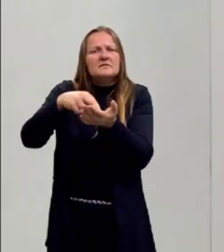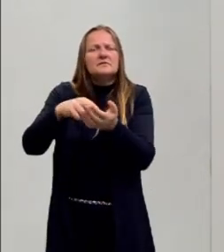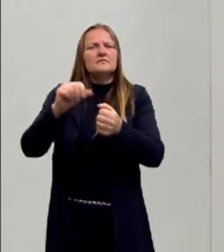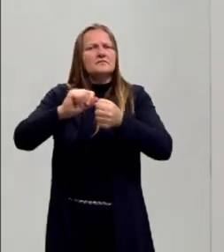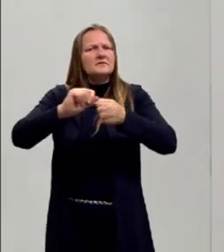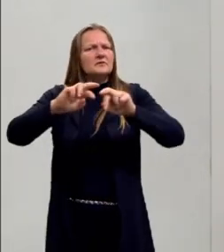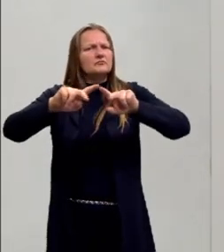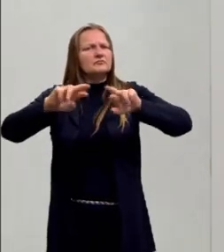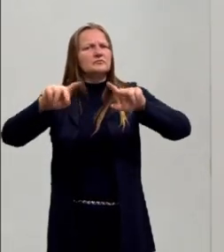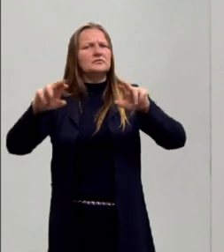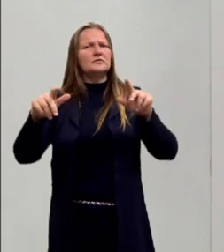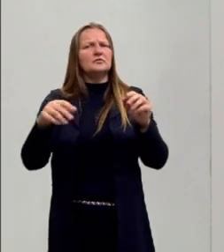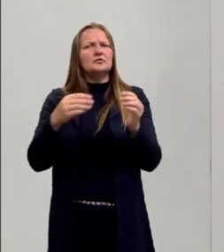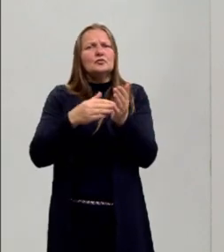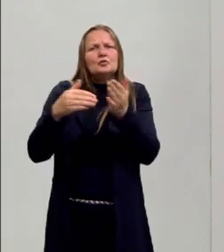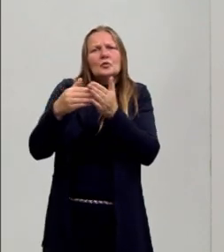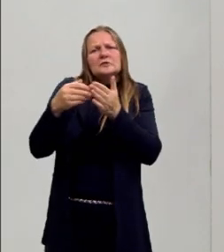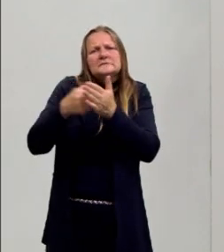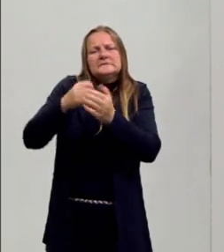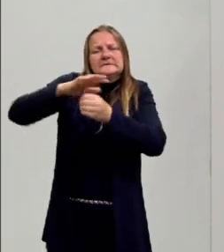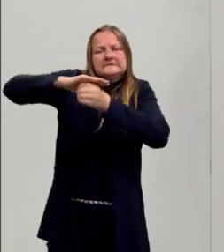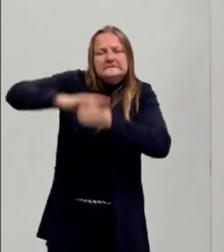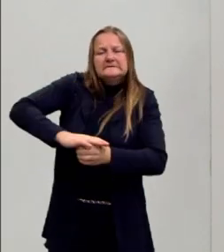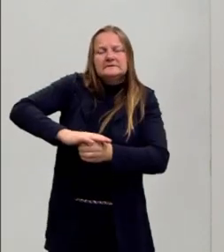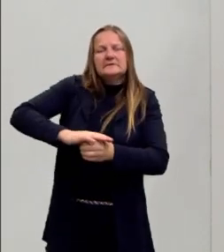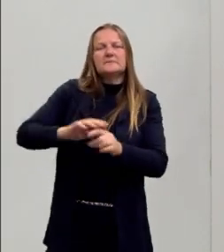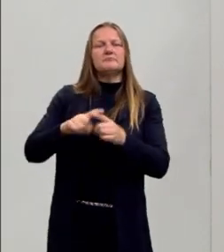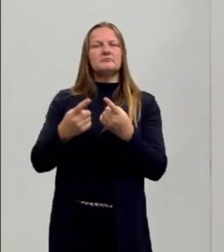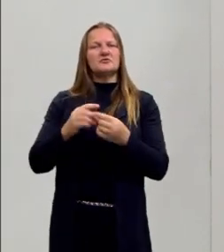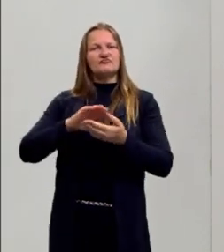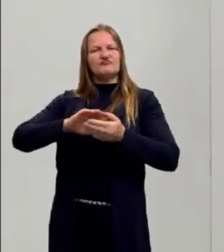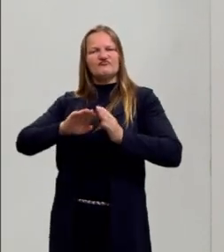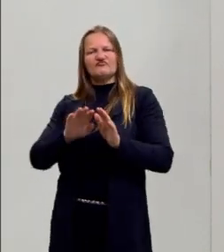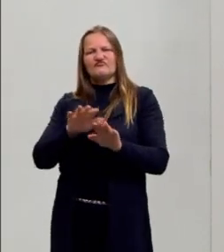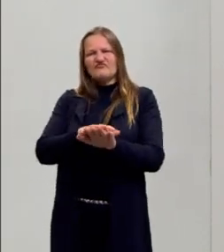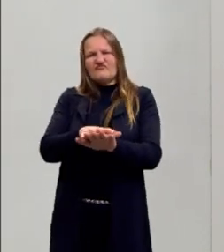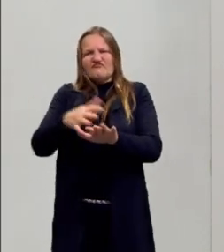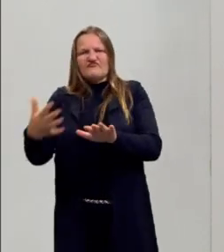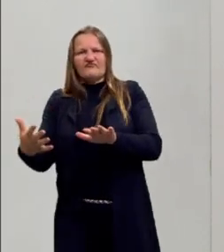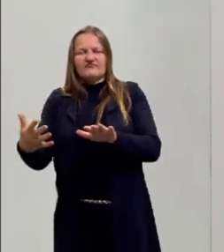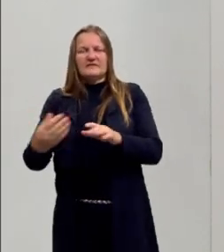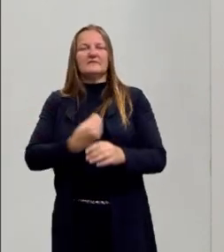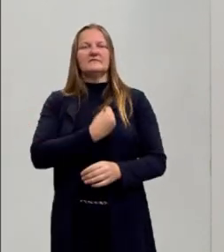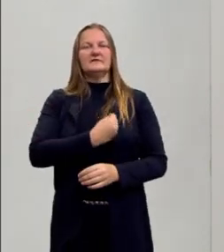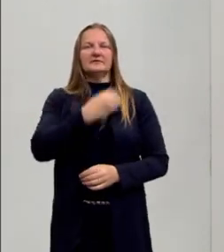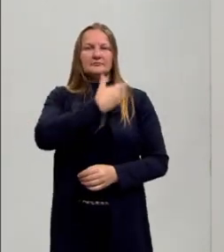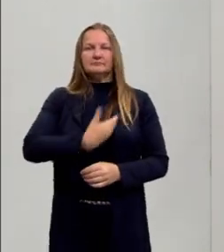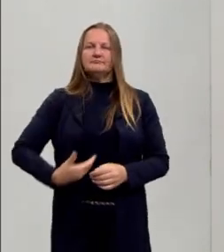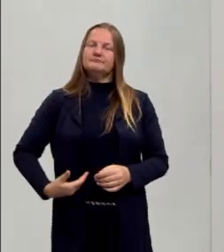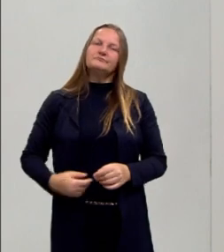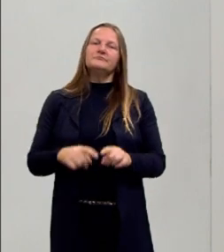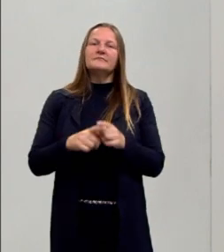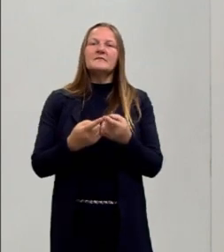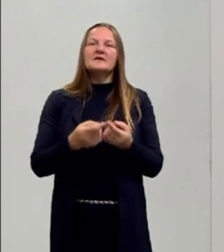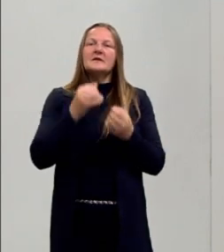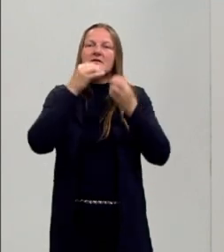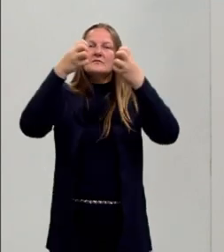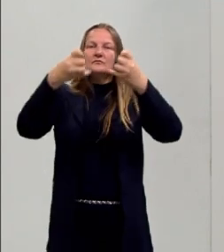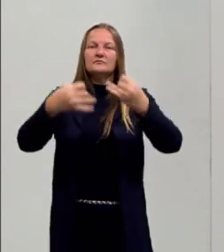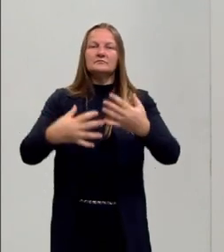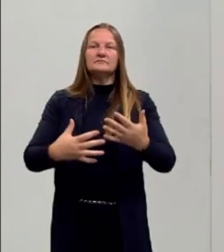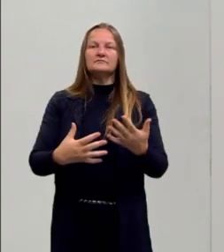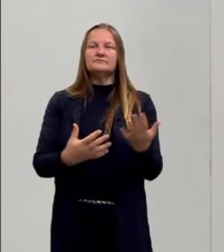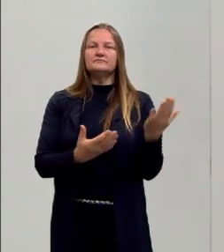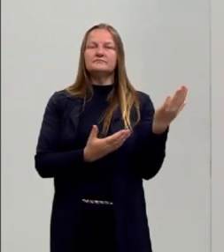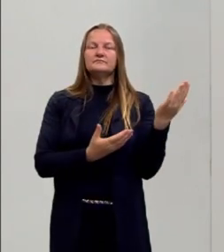feitos, mesmo com toda essa tentativa de opressão e de excluí-las dessa parte da vida pública. Então, gente vai citar aqui